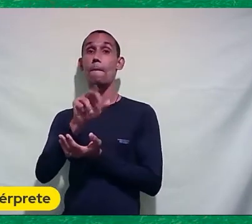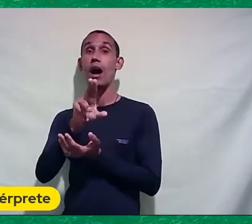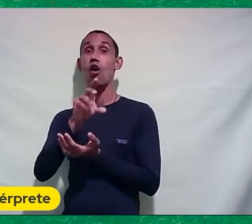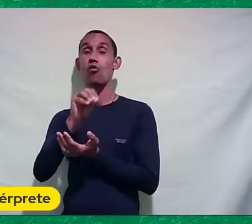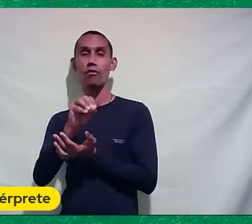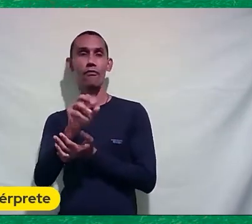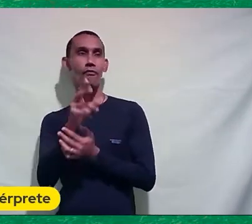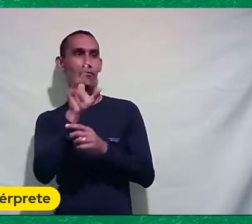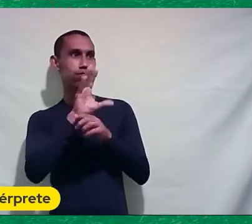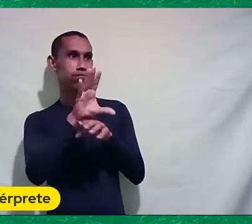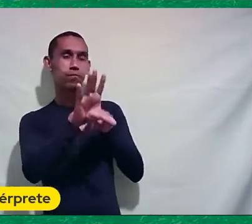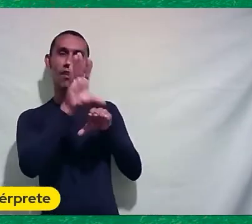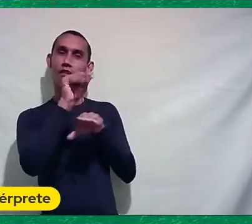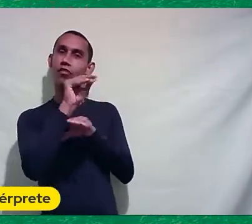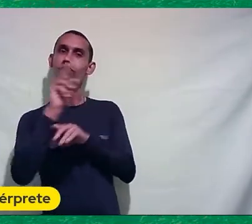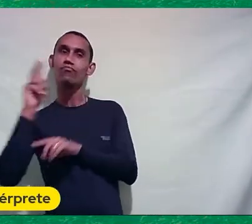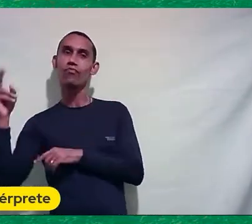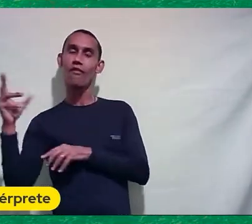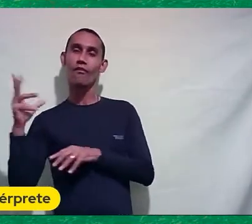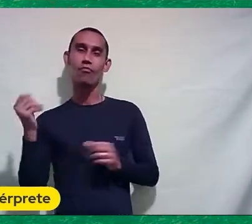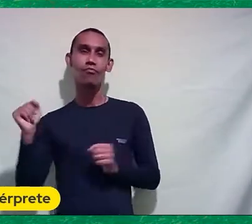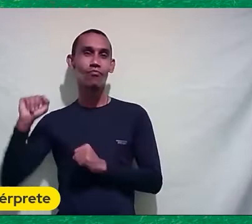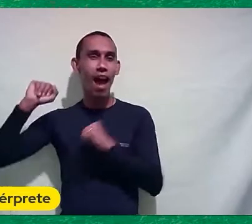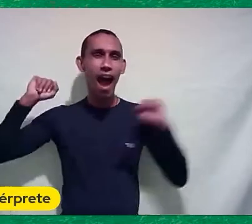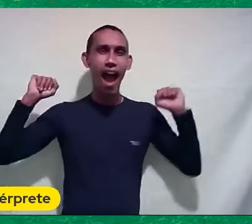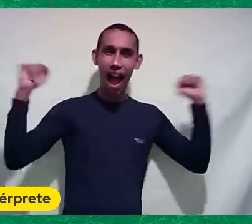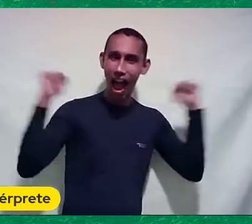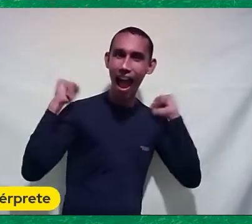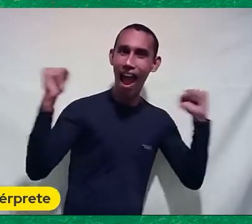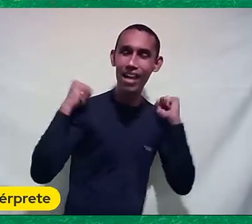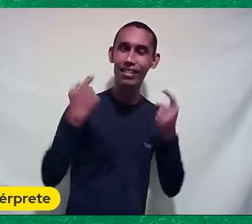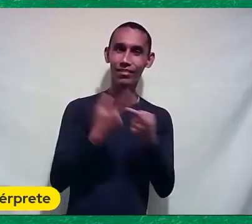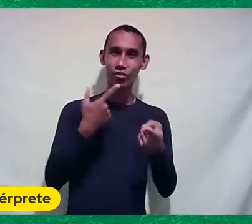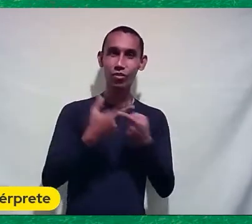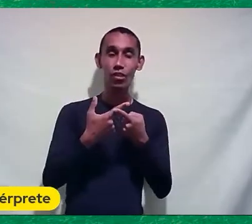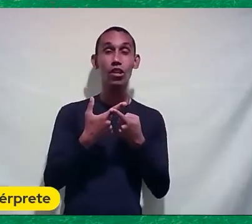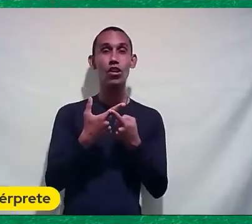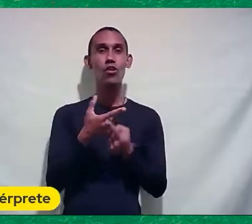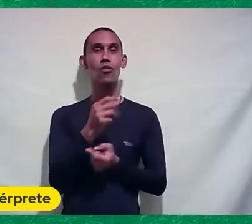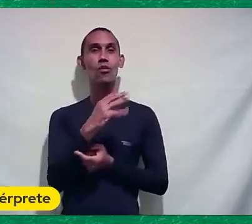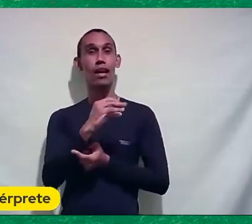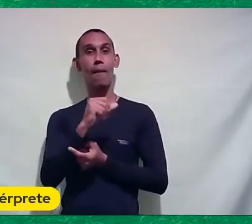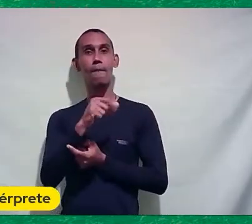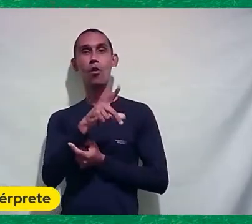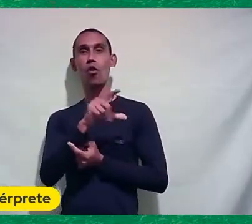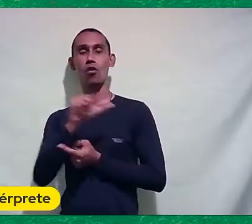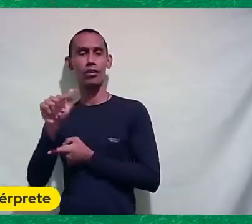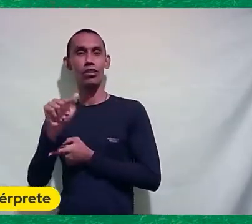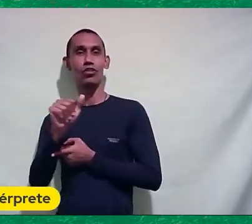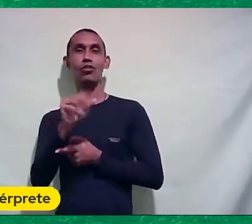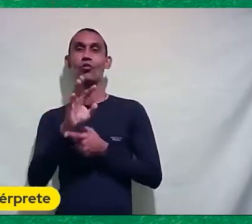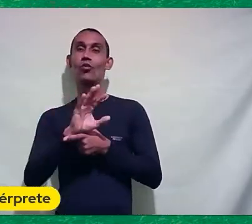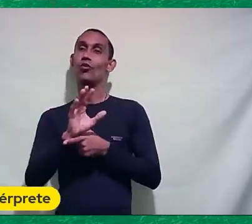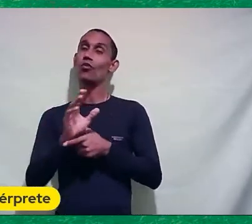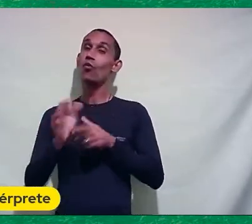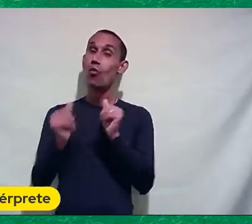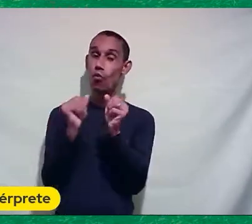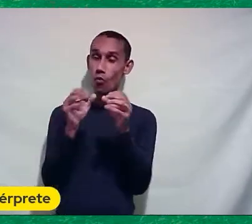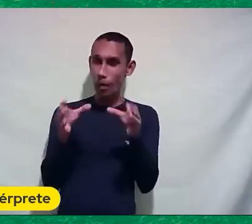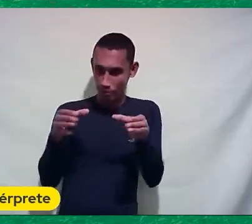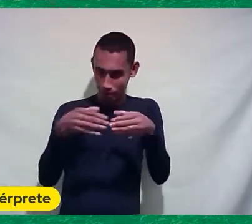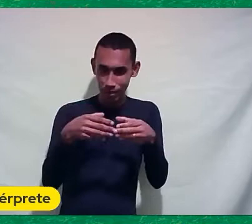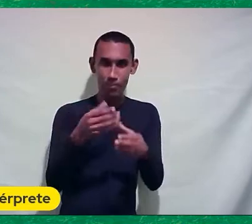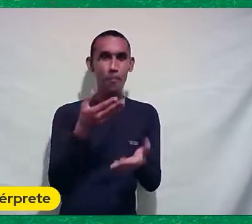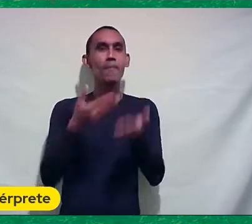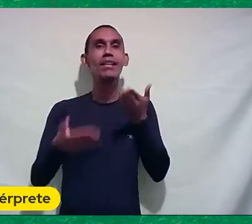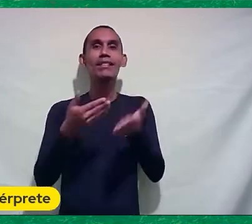Dirigia os vencedores E o Capô Dirigia os perdedores Os times que perdiam Olha, realmente Ele Era um